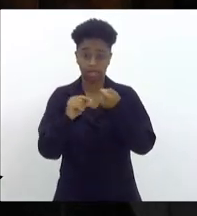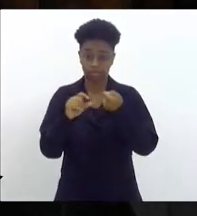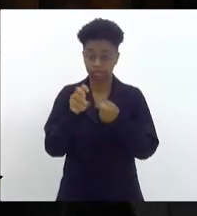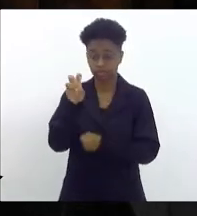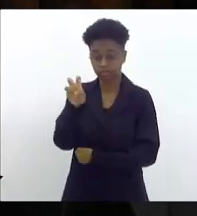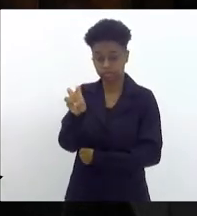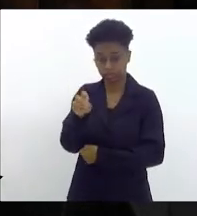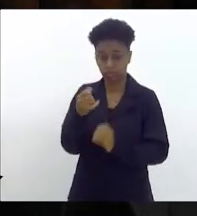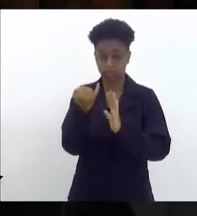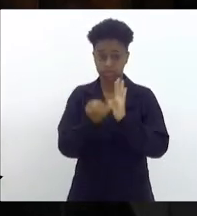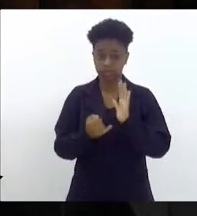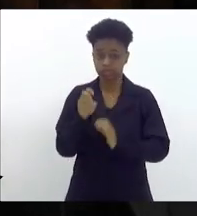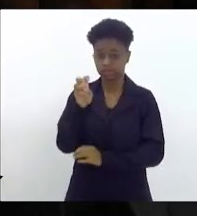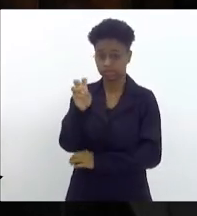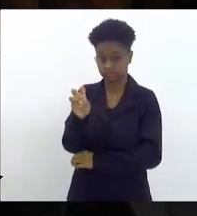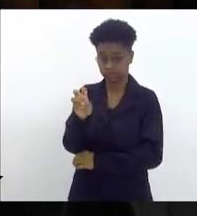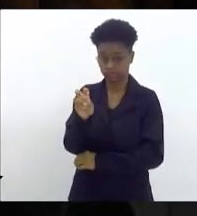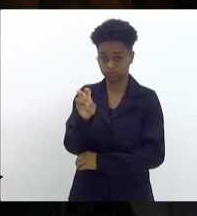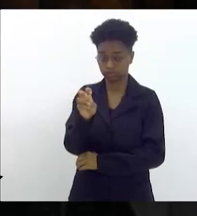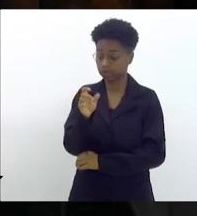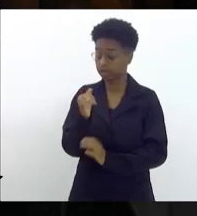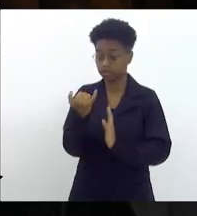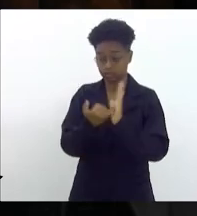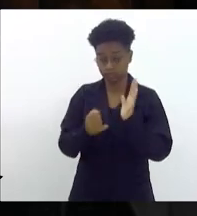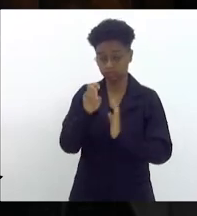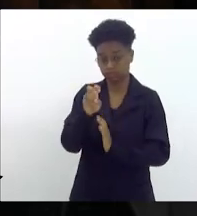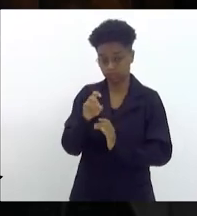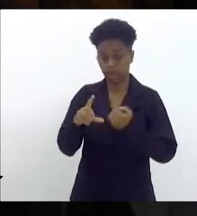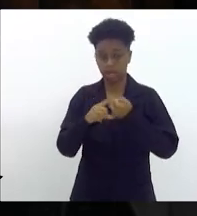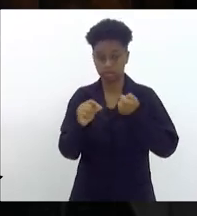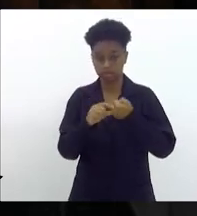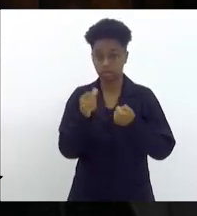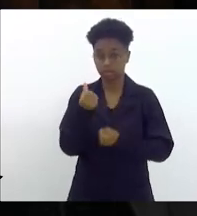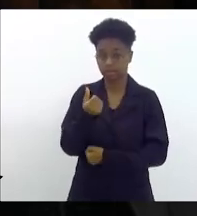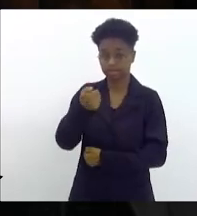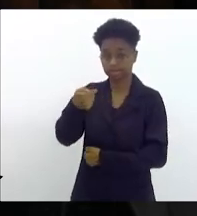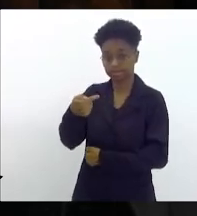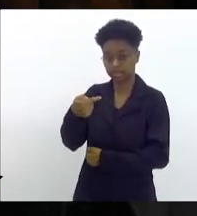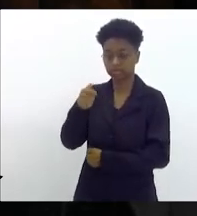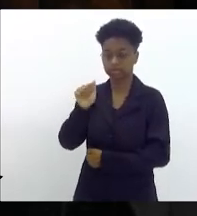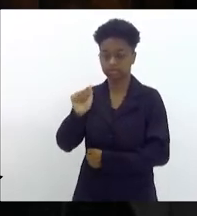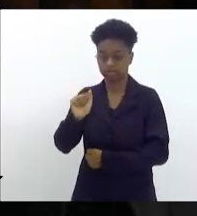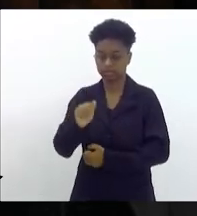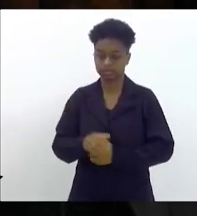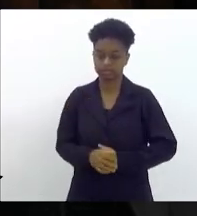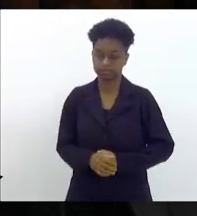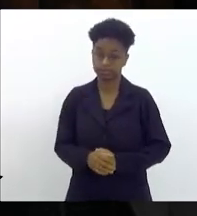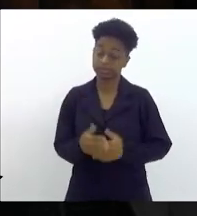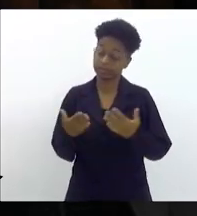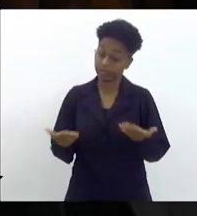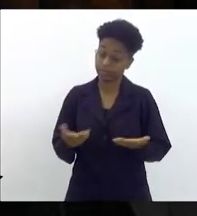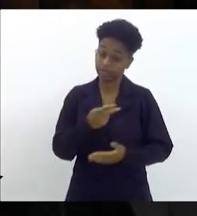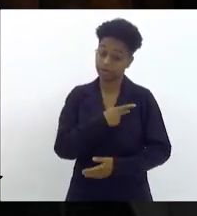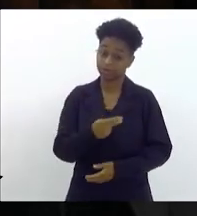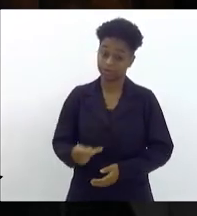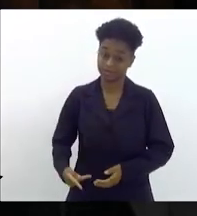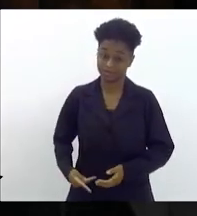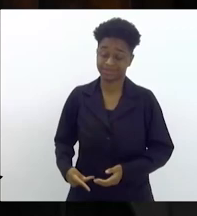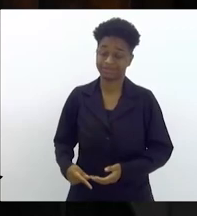inciso 5, do artigo 67-A. Senhora presidente, é realmente